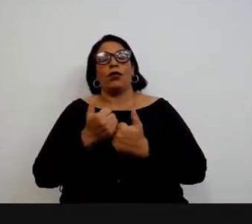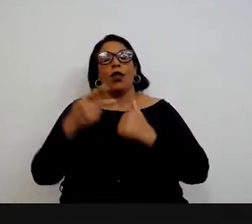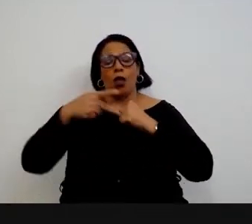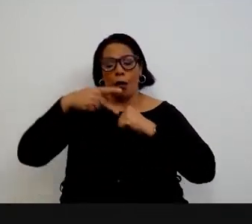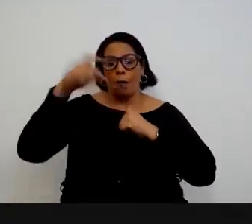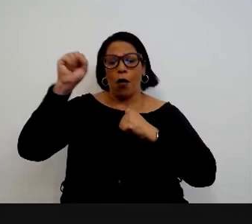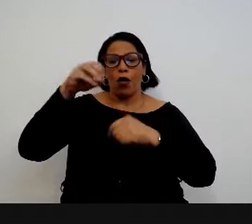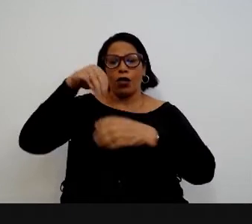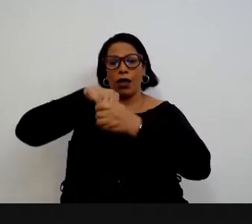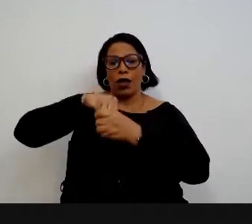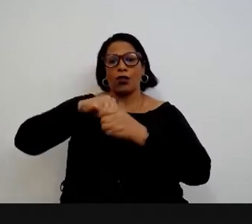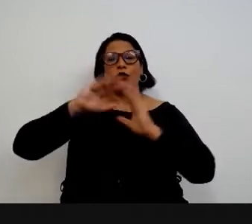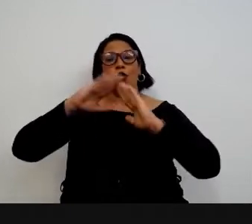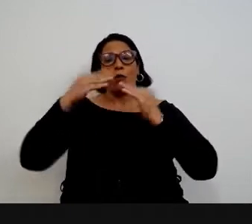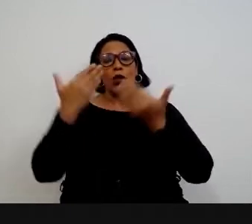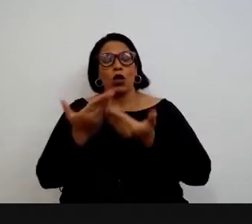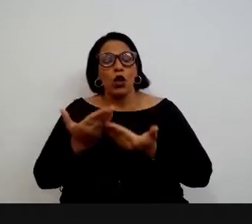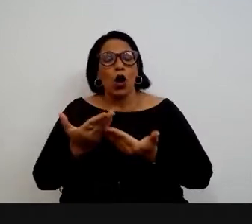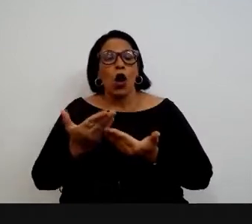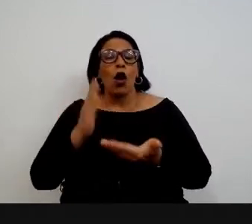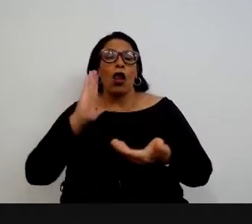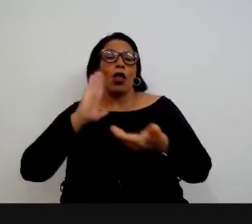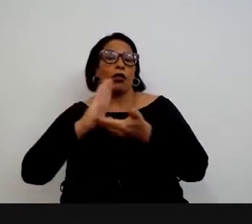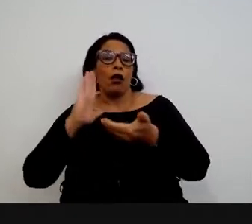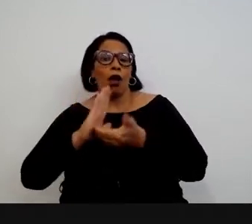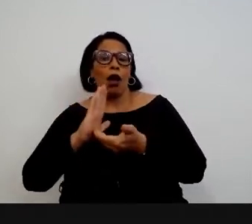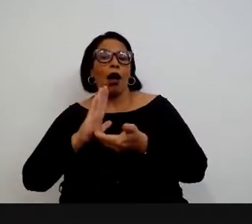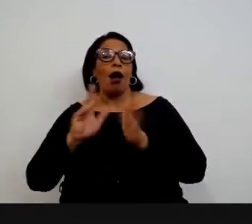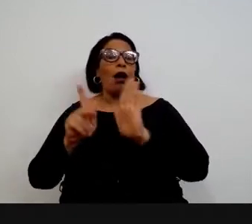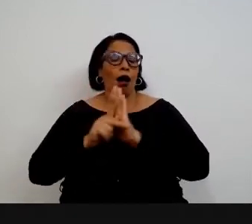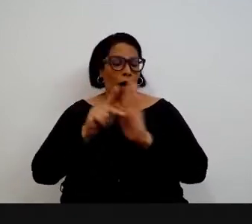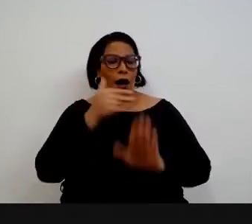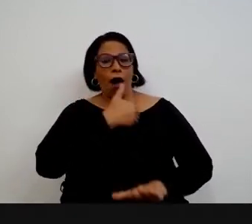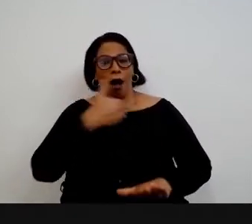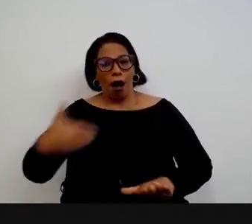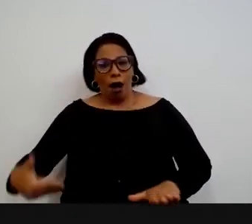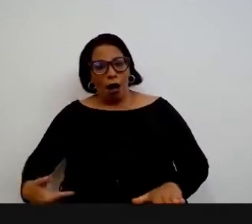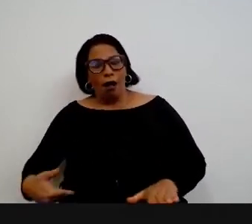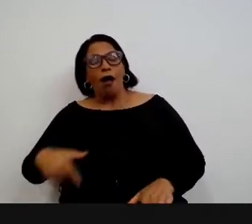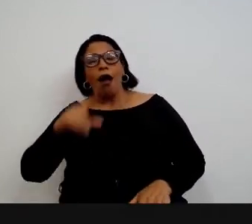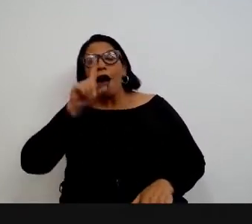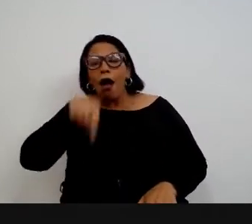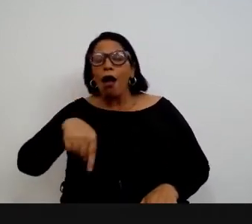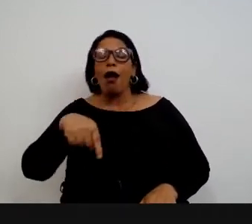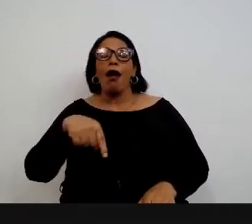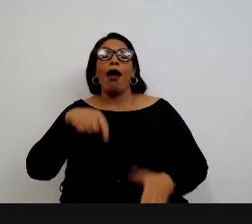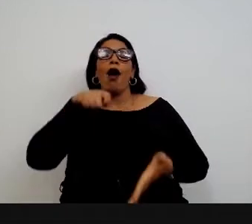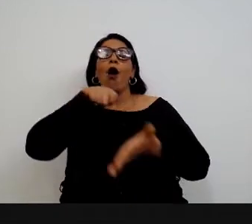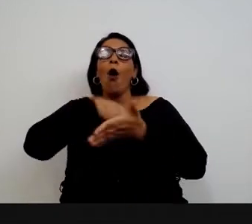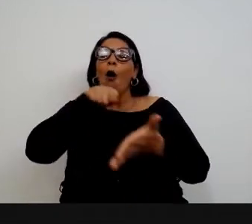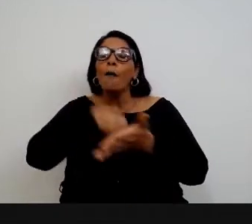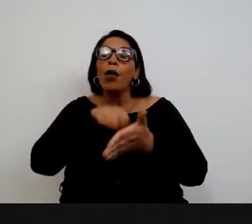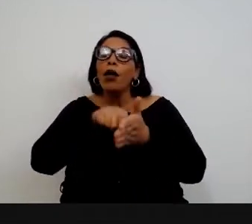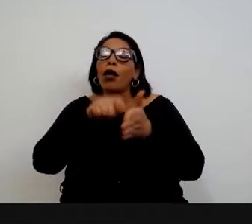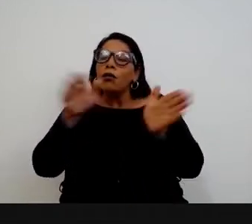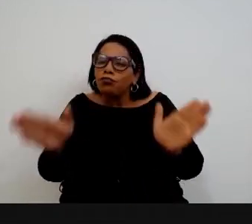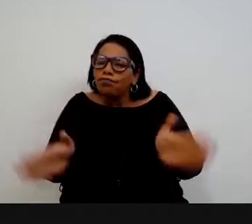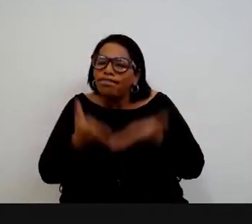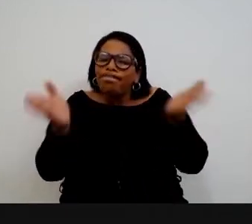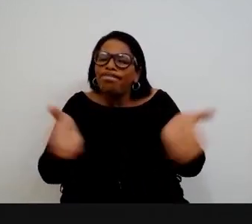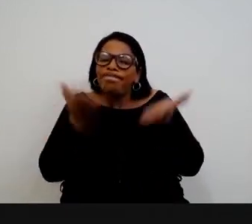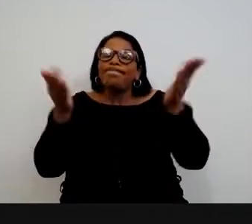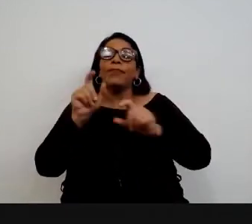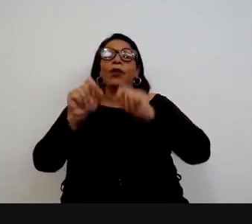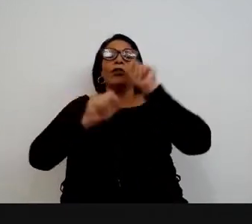senso dentro de uma escola de governo, de uma instituição como a Câmara. Então, nós temos essa obrigação de promover